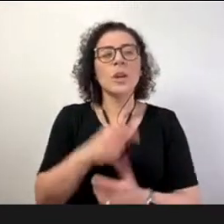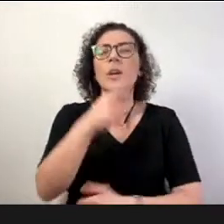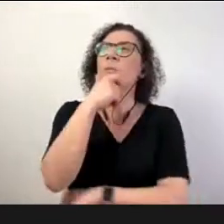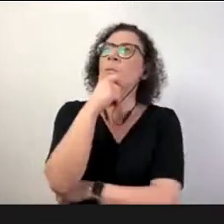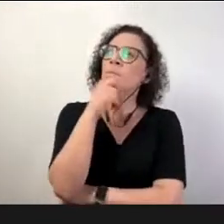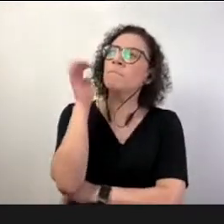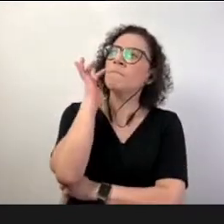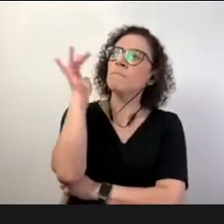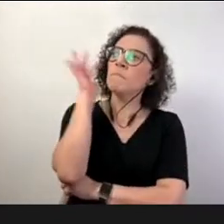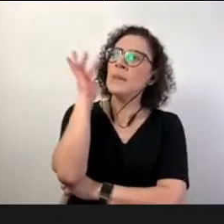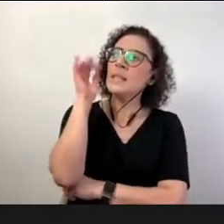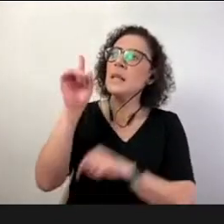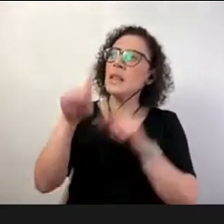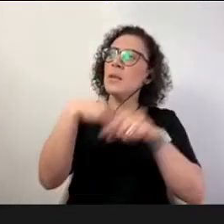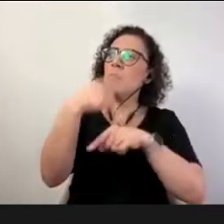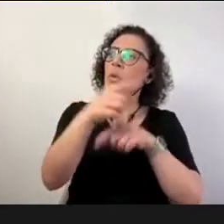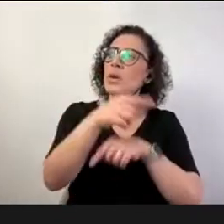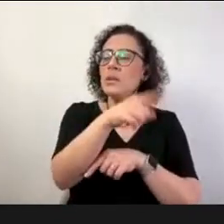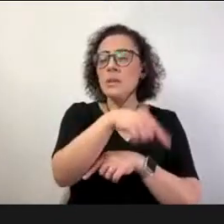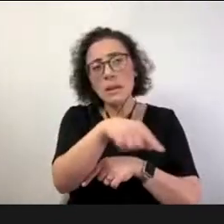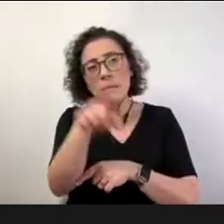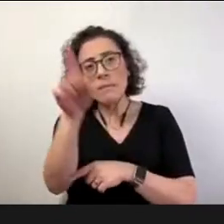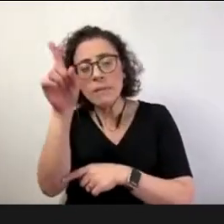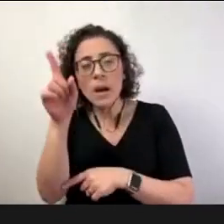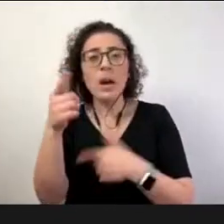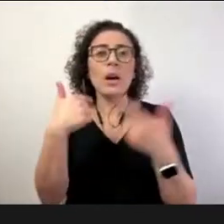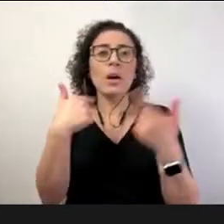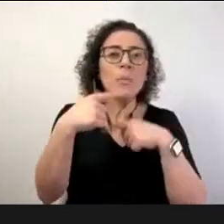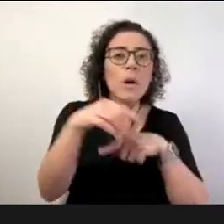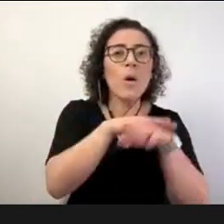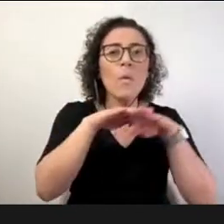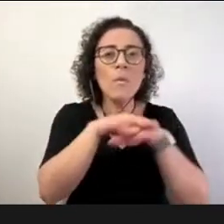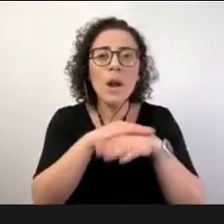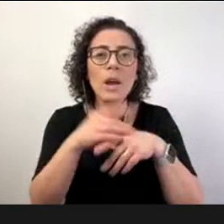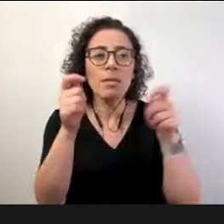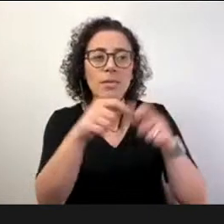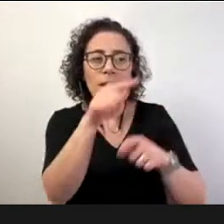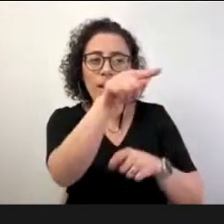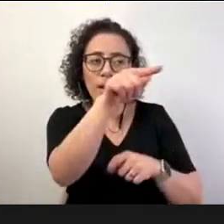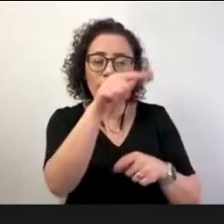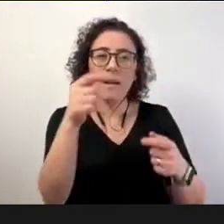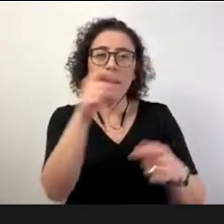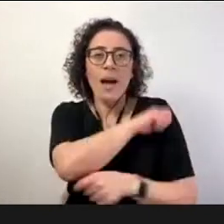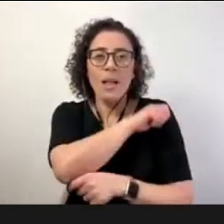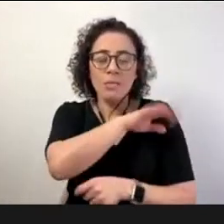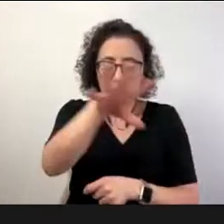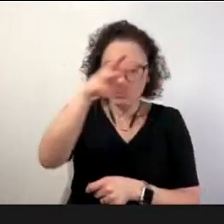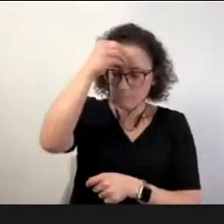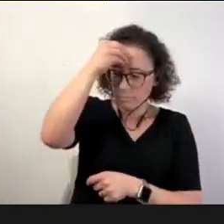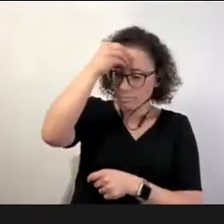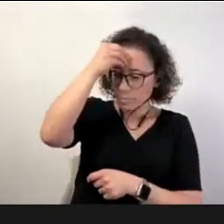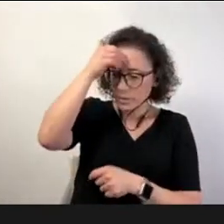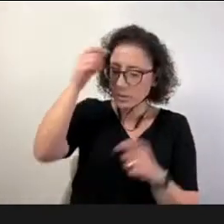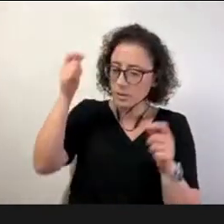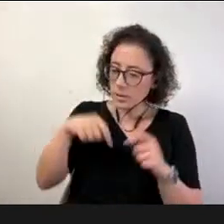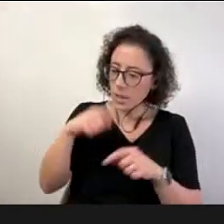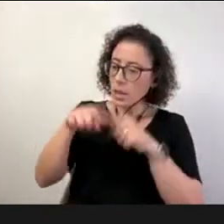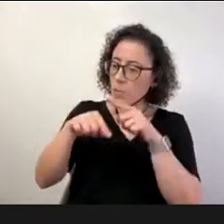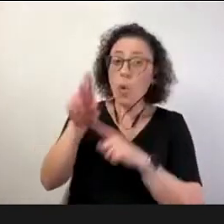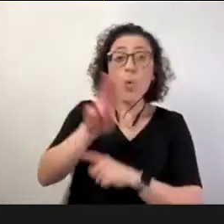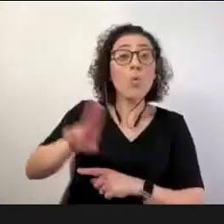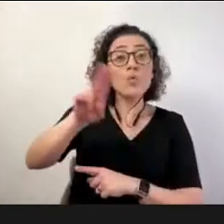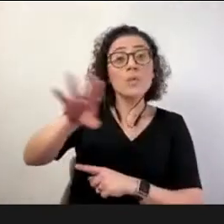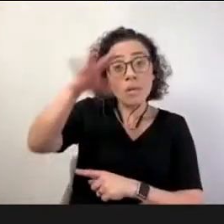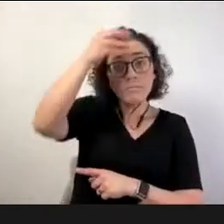ele faz depois na sala de aula isso fica também como um processo formativo na ação um processo em